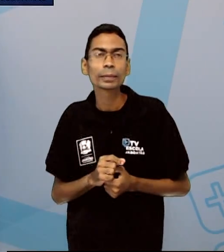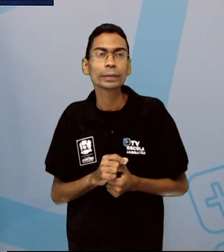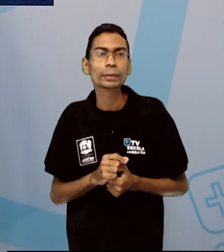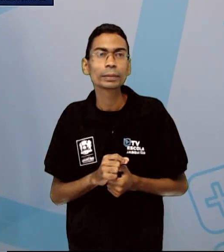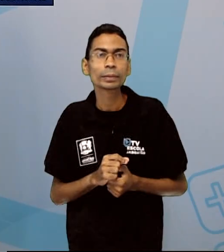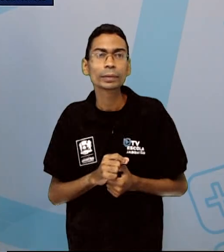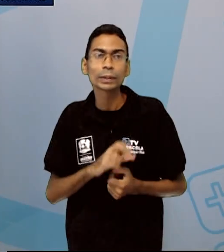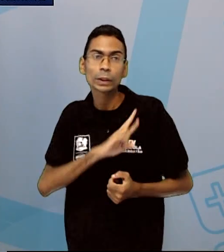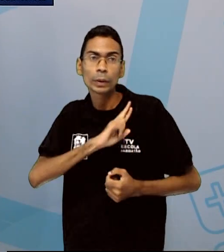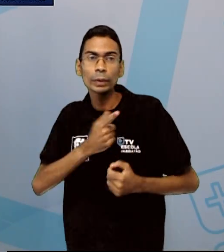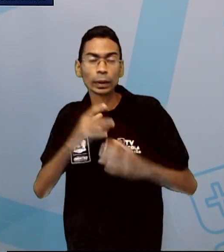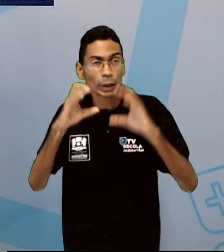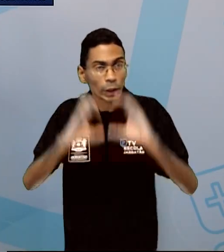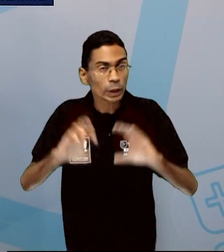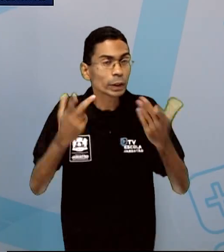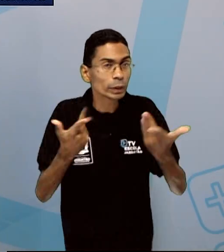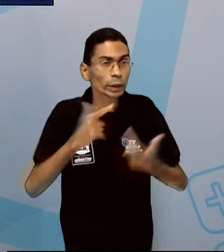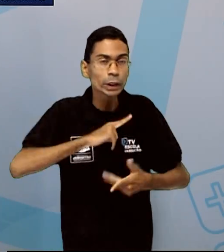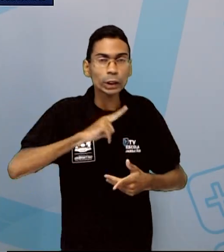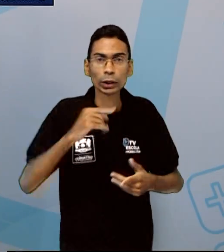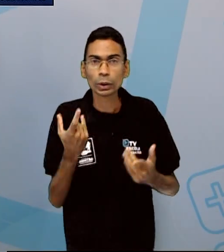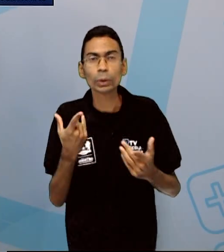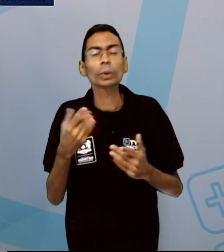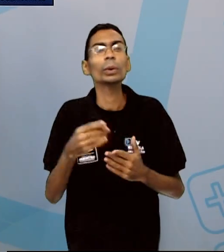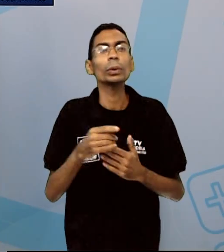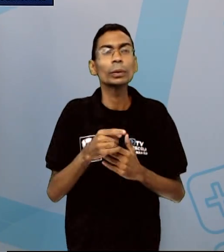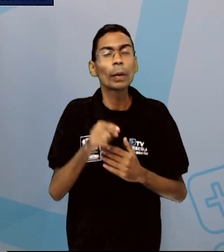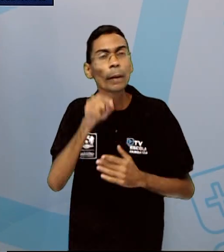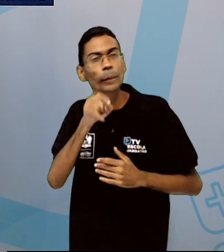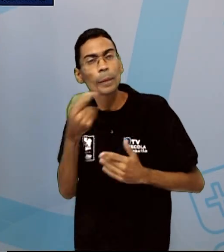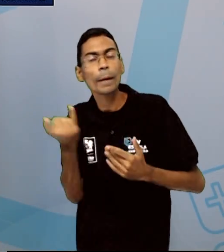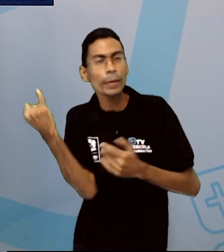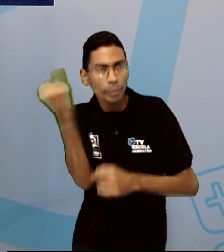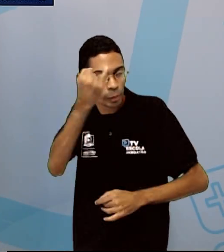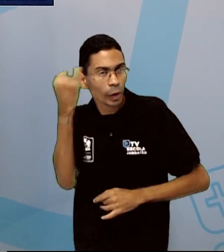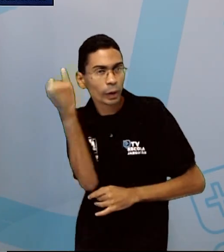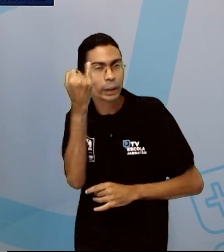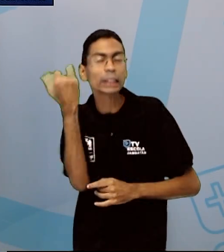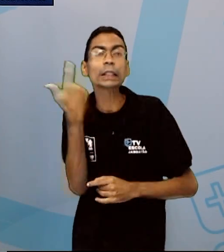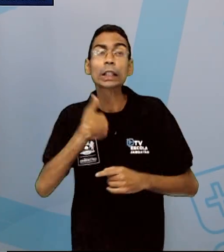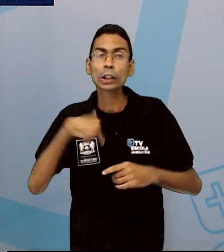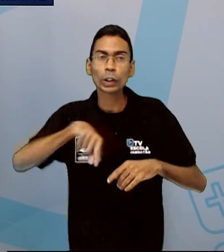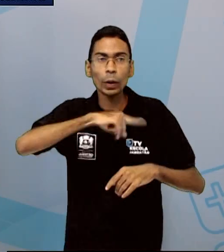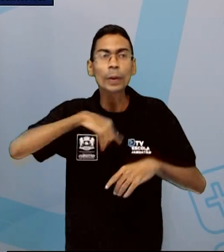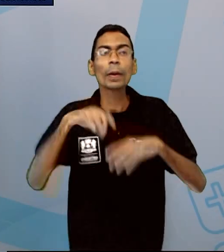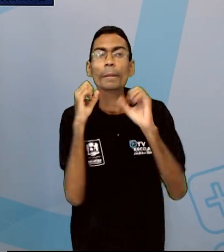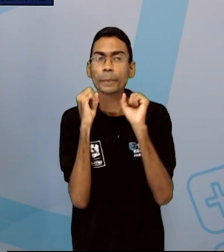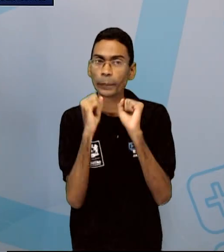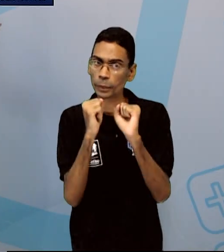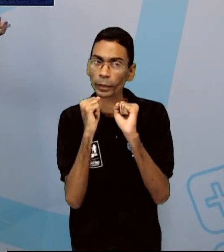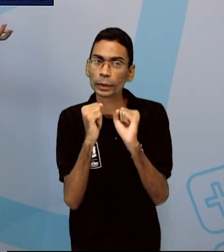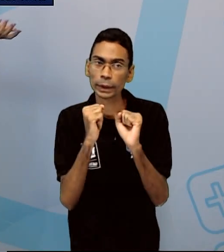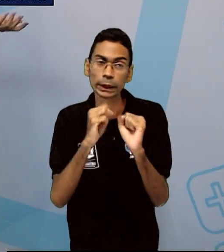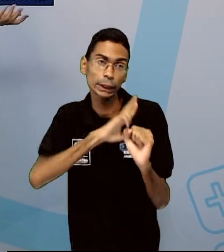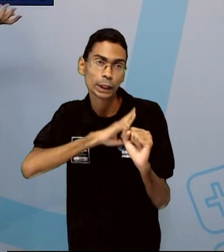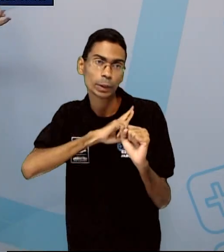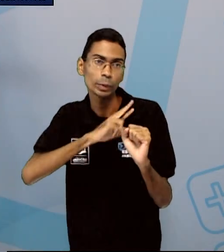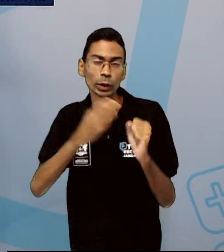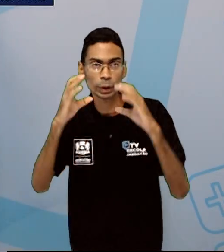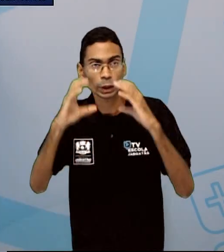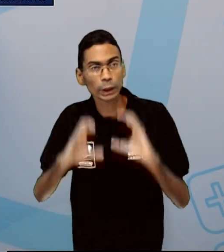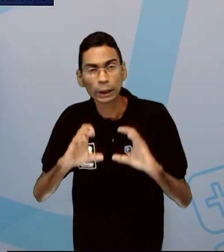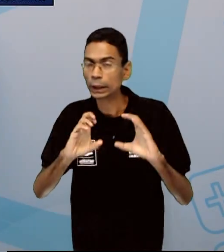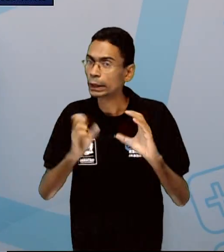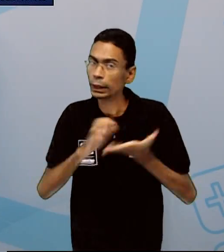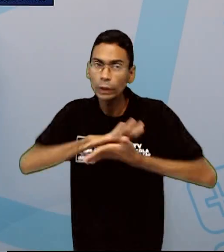Outro item, outro tópico importante que nós também podemos exercer a nossa cidadania é não destruir